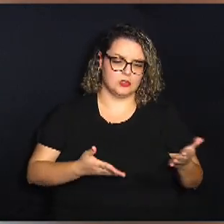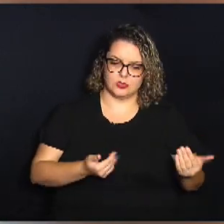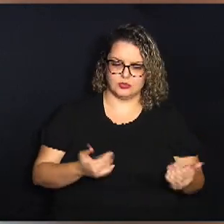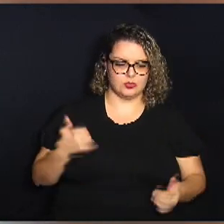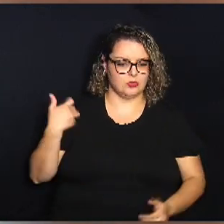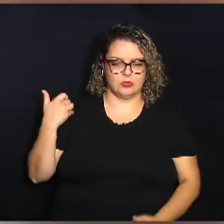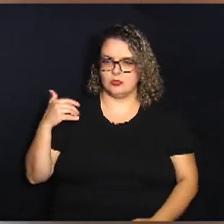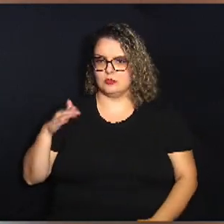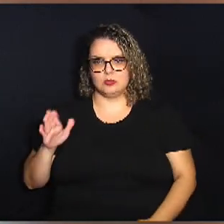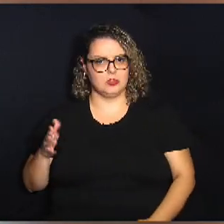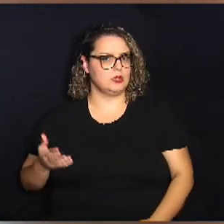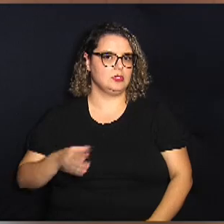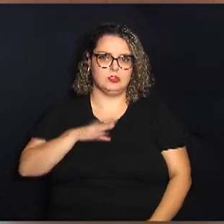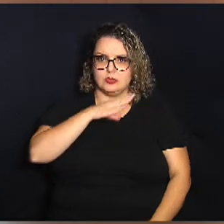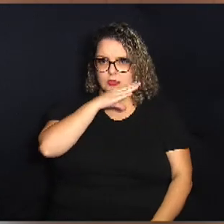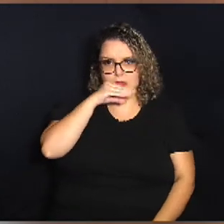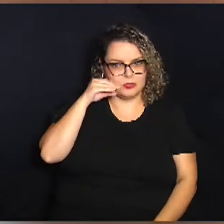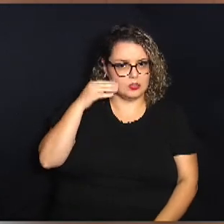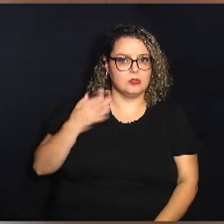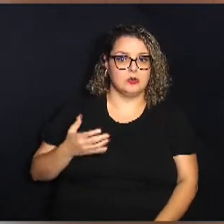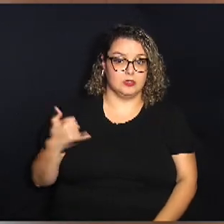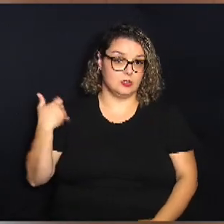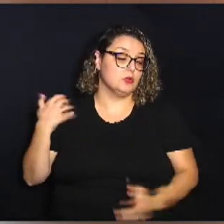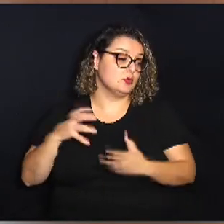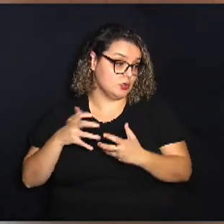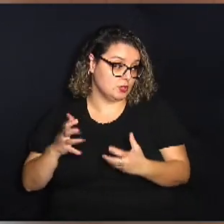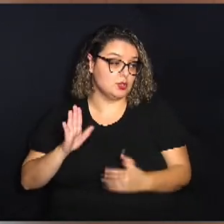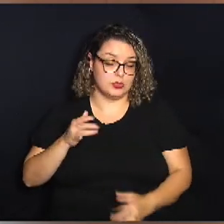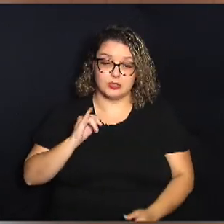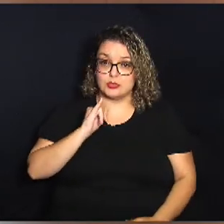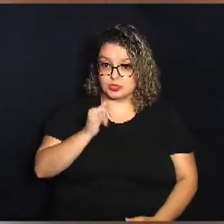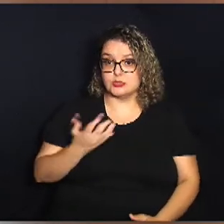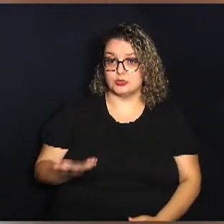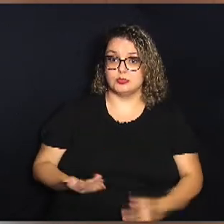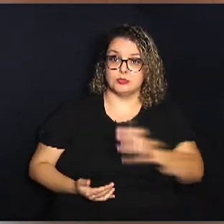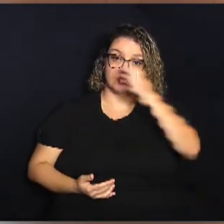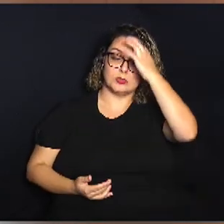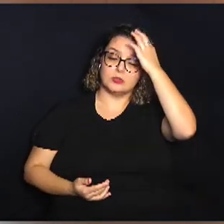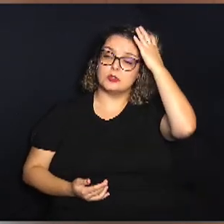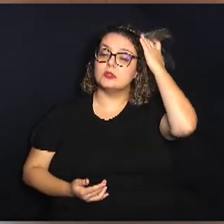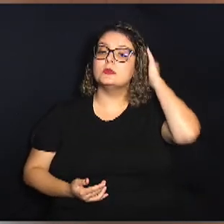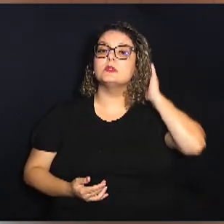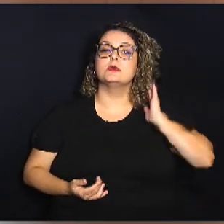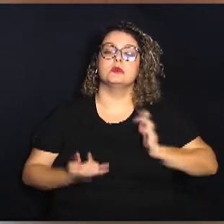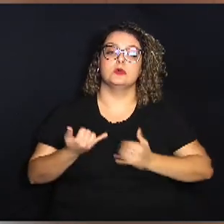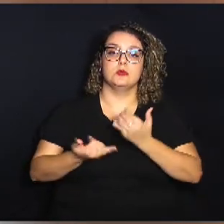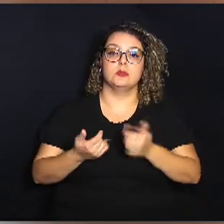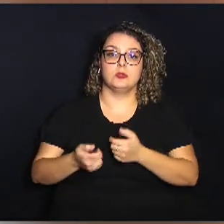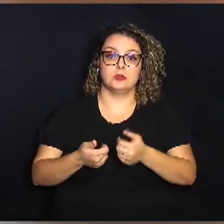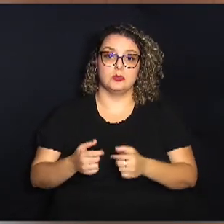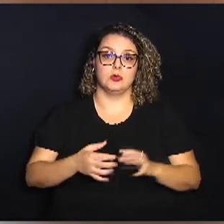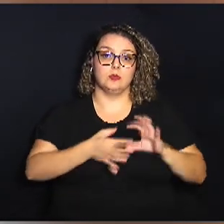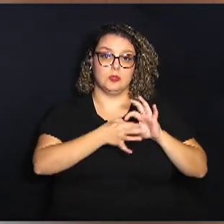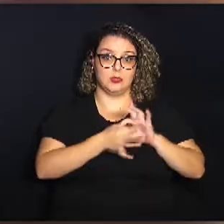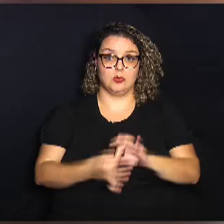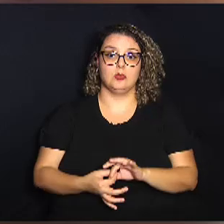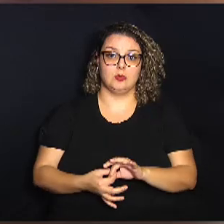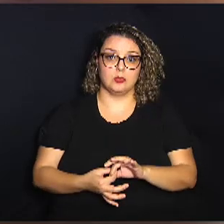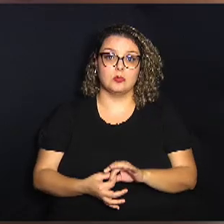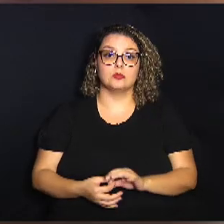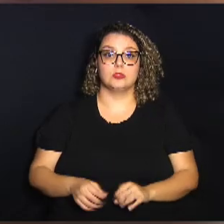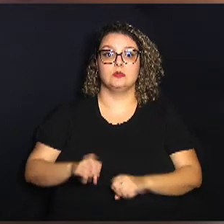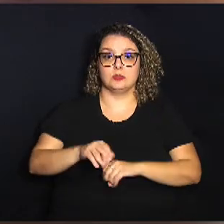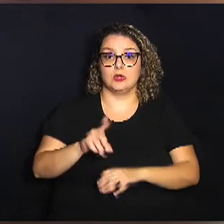adultos adolescentes idosos como também já foi dito então trazer o jogo para o contexto educacional é muito importante.